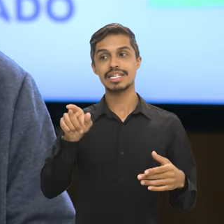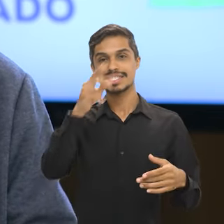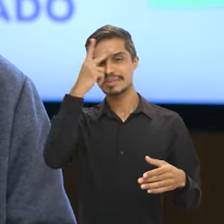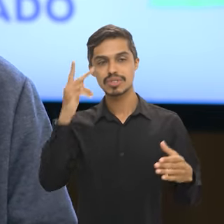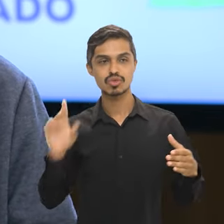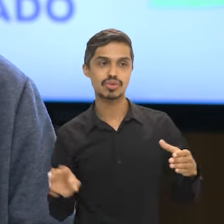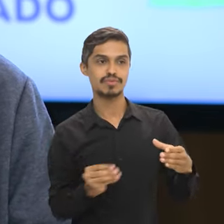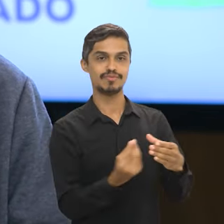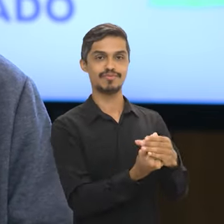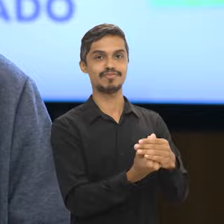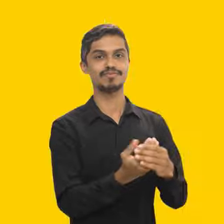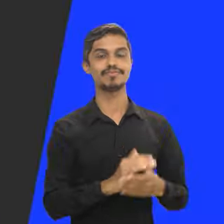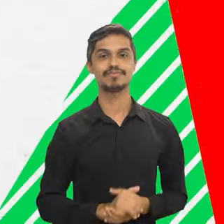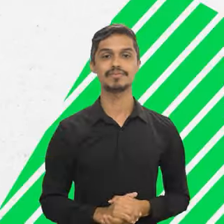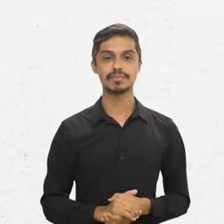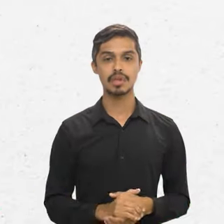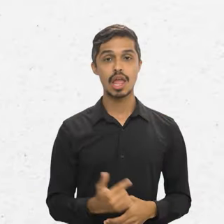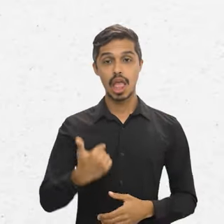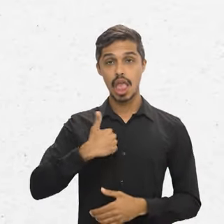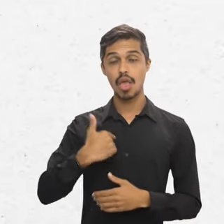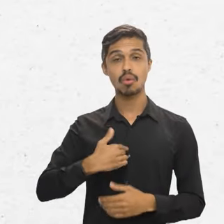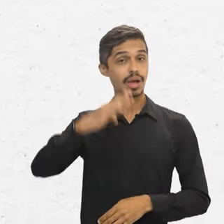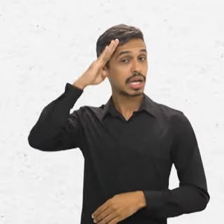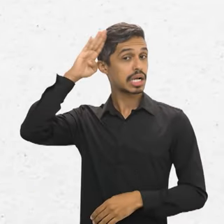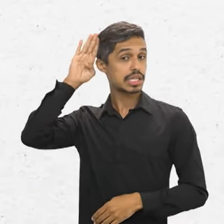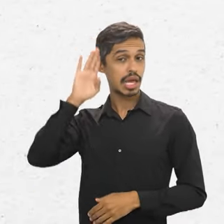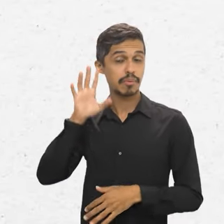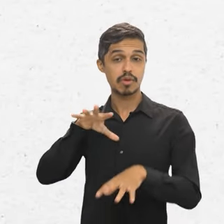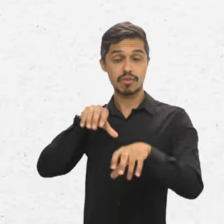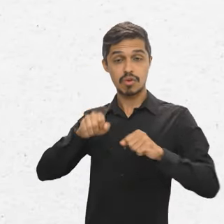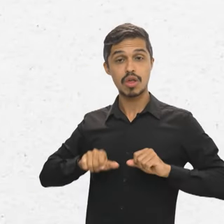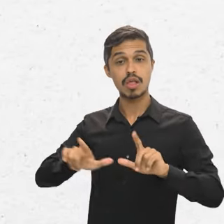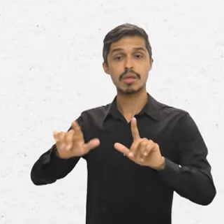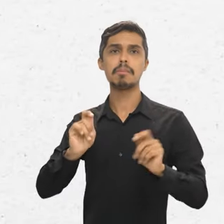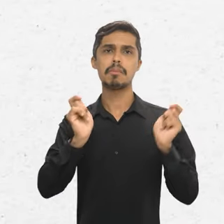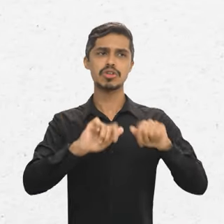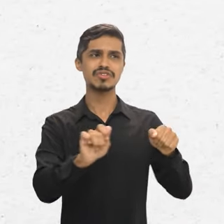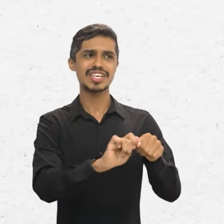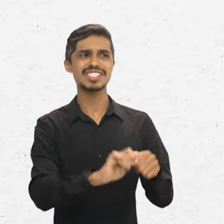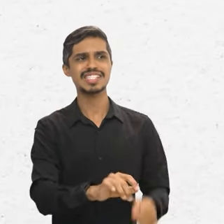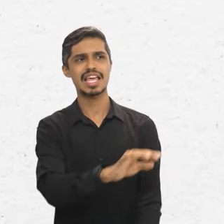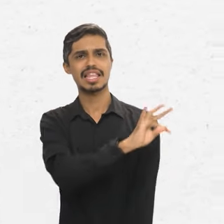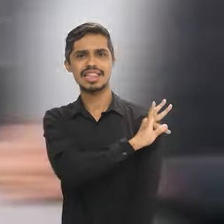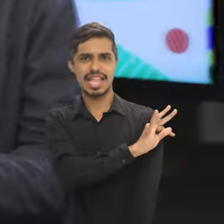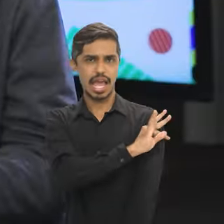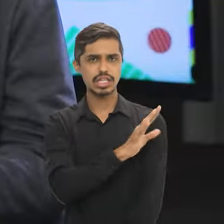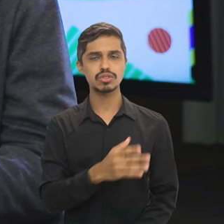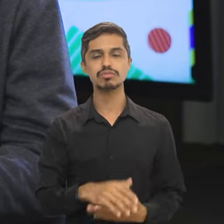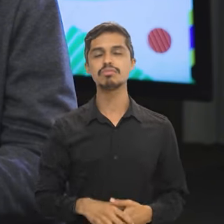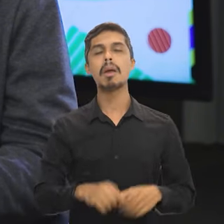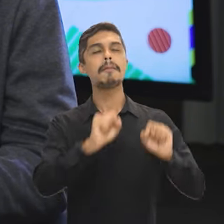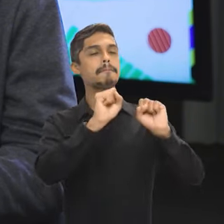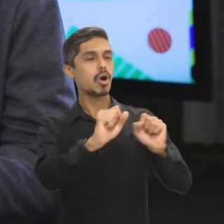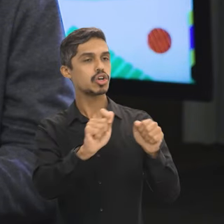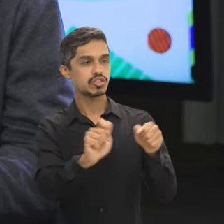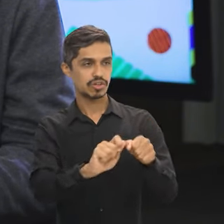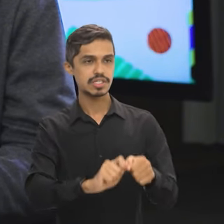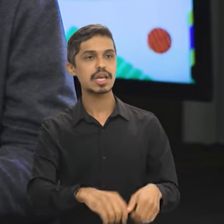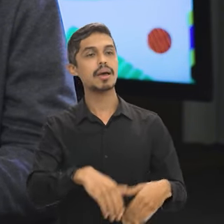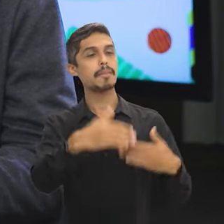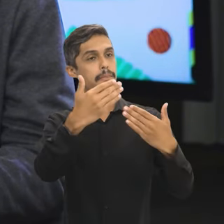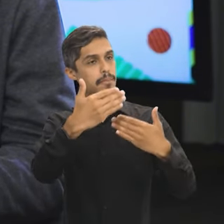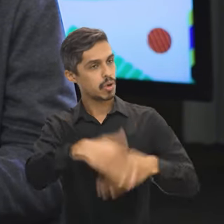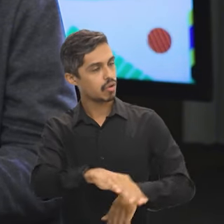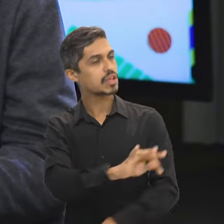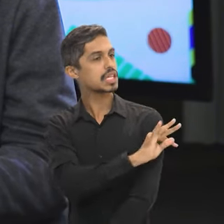também ocupam esses cargos. Eu com nível superior posso fazer a prova para nível técnico? Você pode fazer a prova para